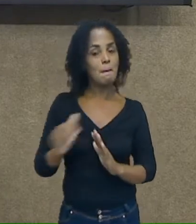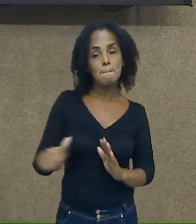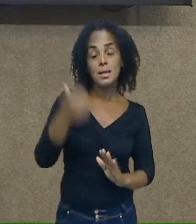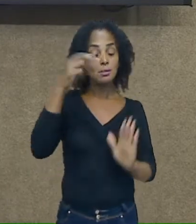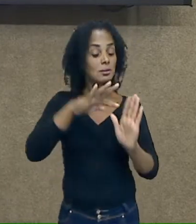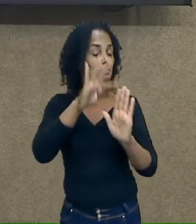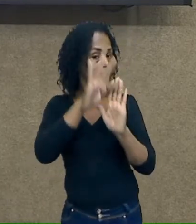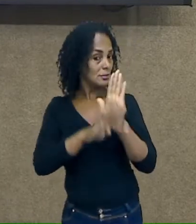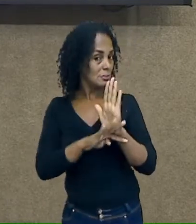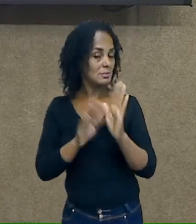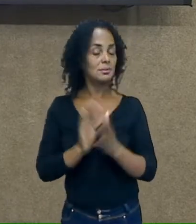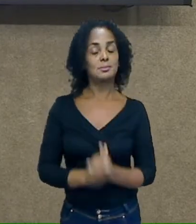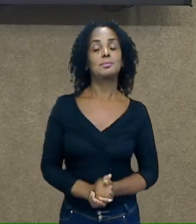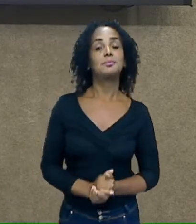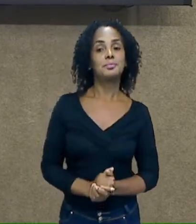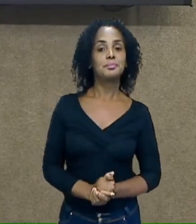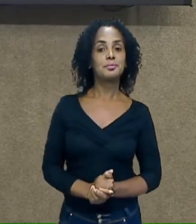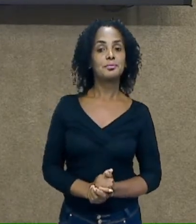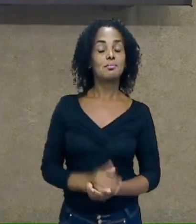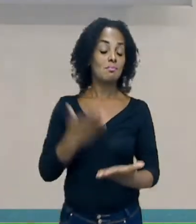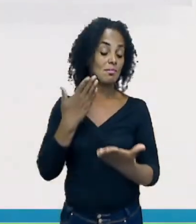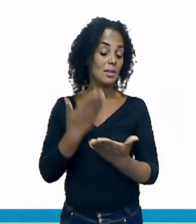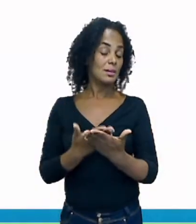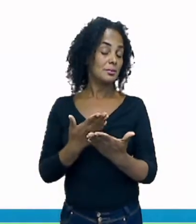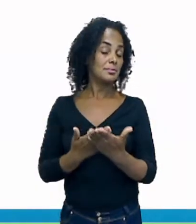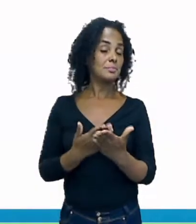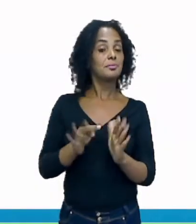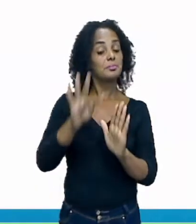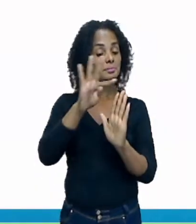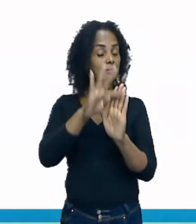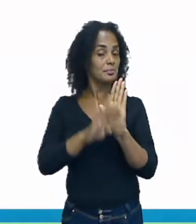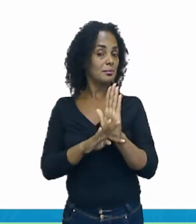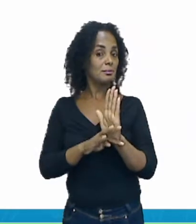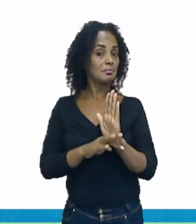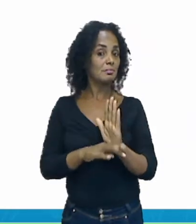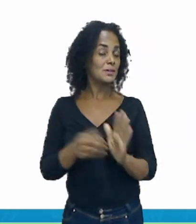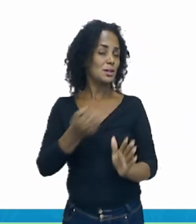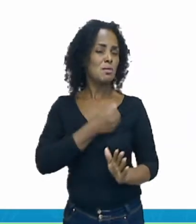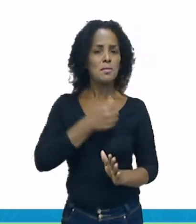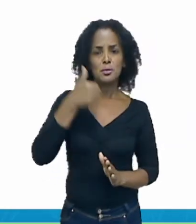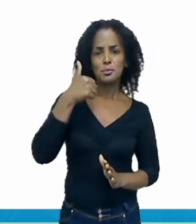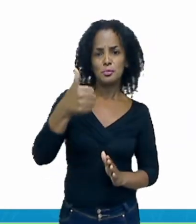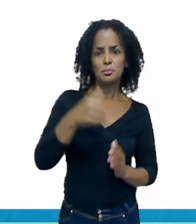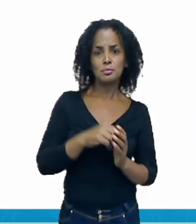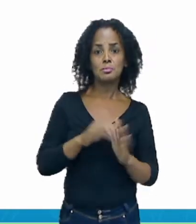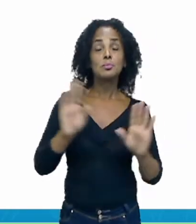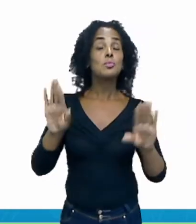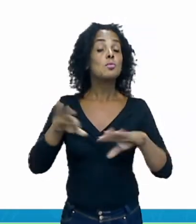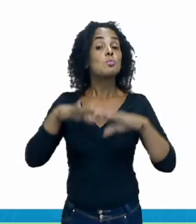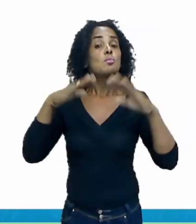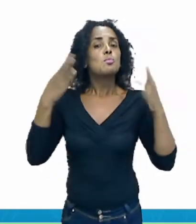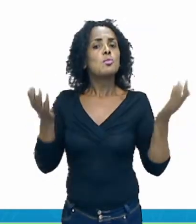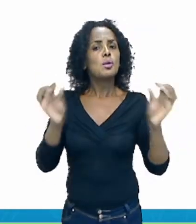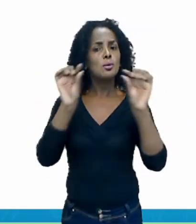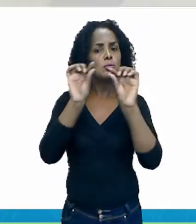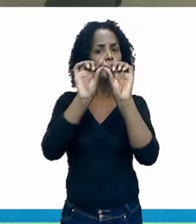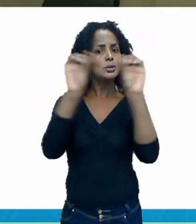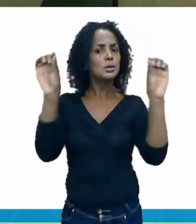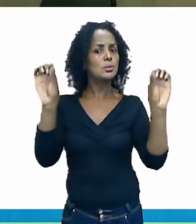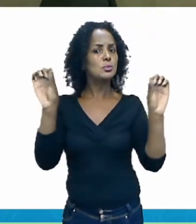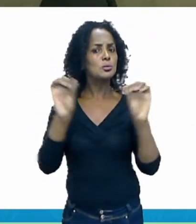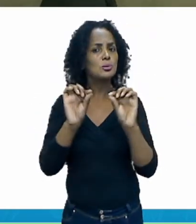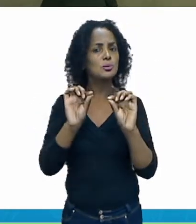esse texto. Vamos lá? Estudando o texto. Número 1. Que outro título você daria